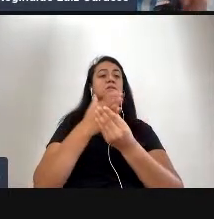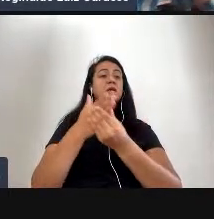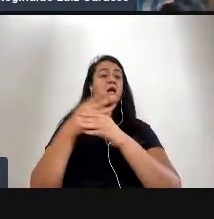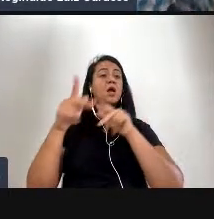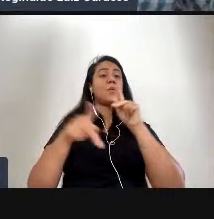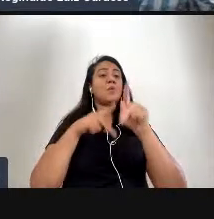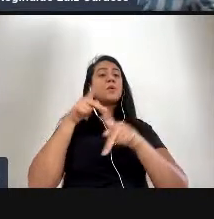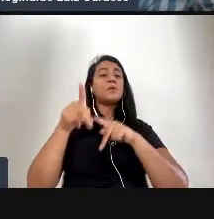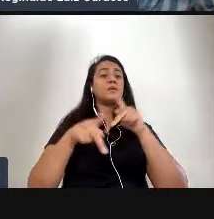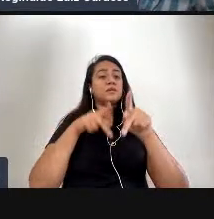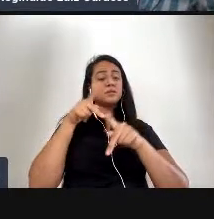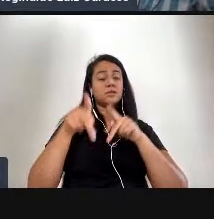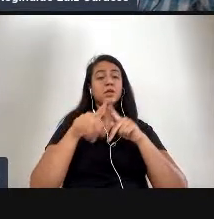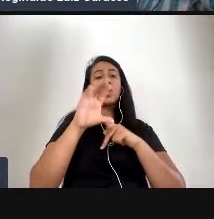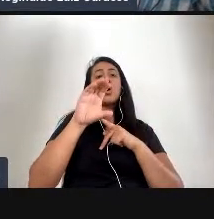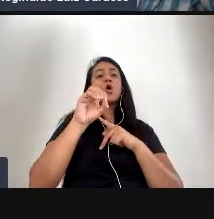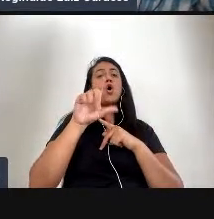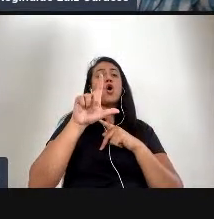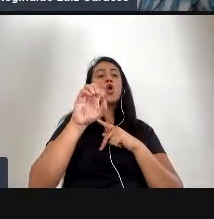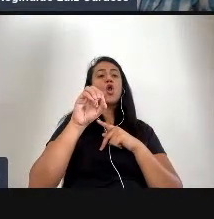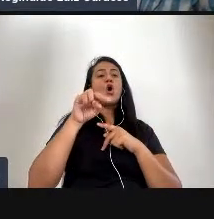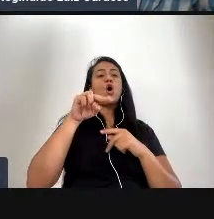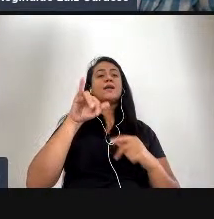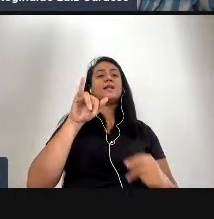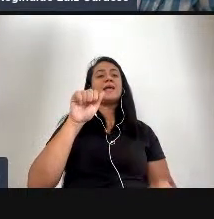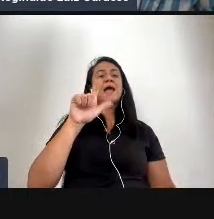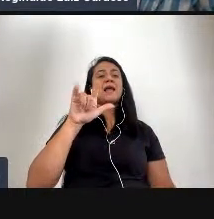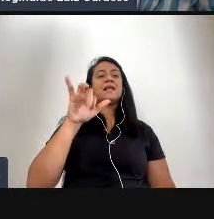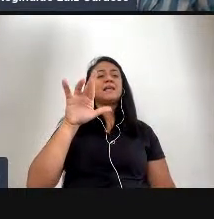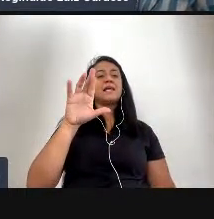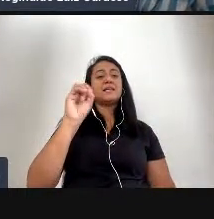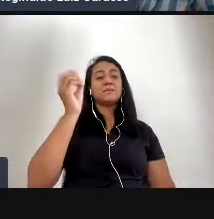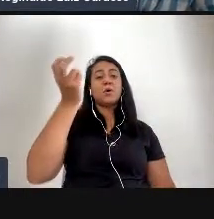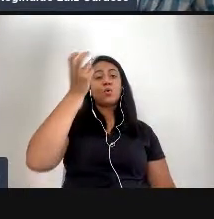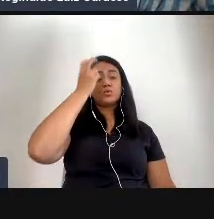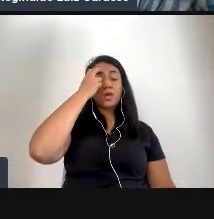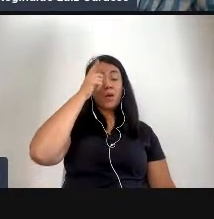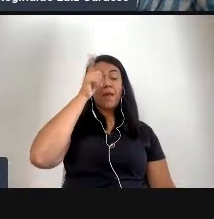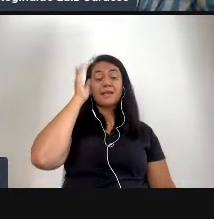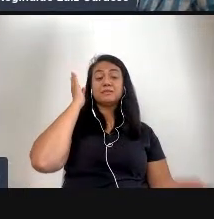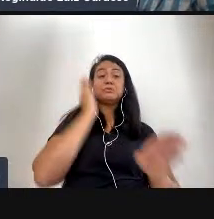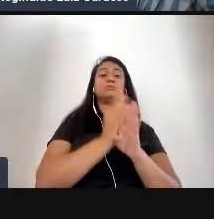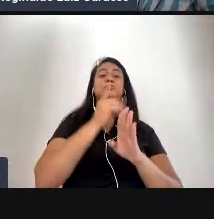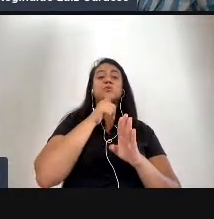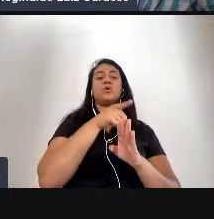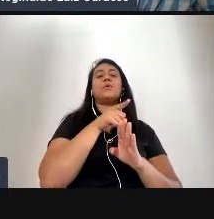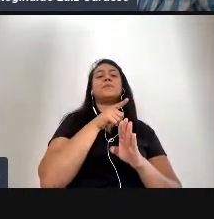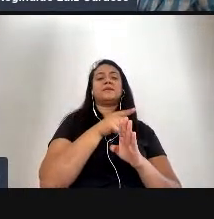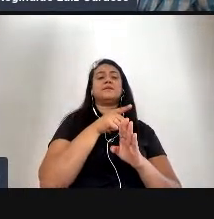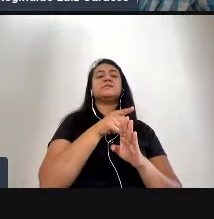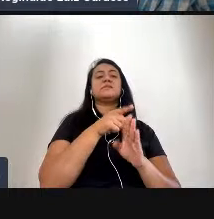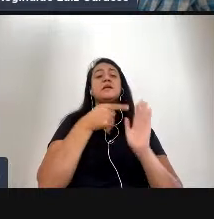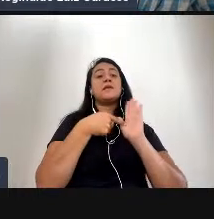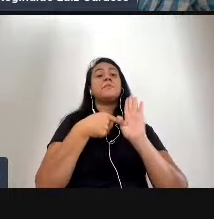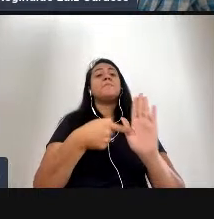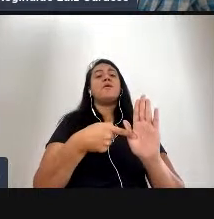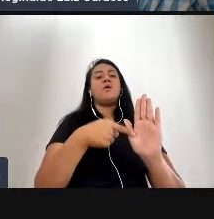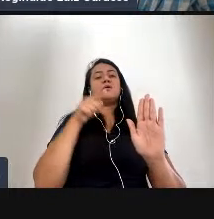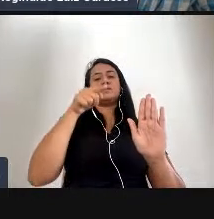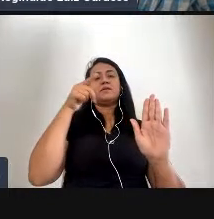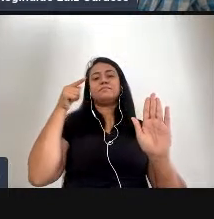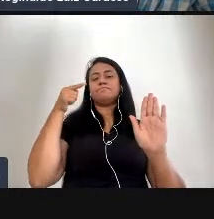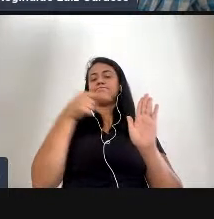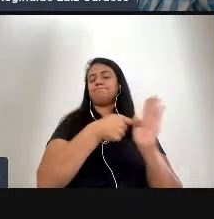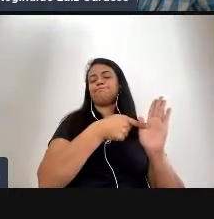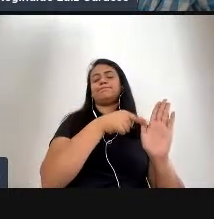do colonialismo cultural ele vai na veia ele identifica isso e ele identifica como a partir do